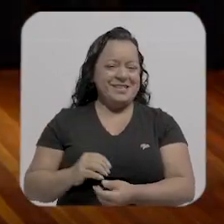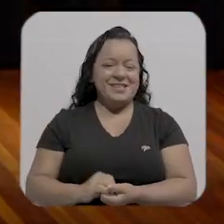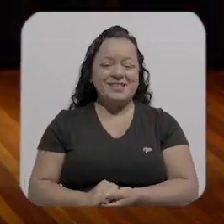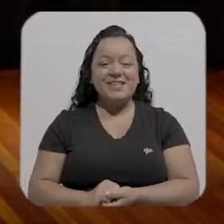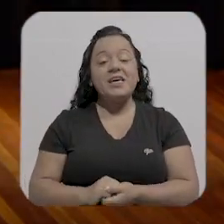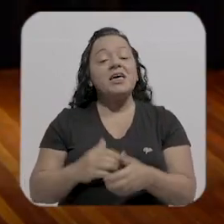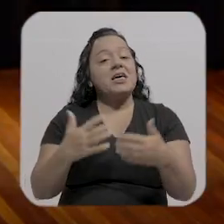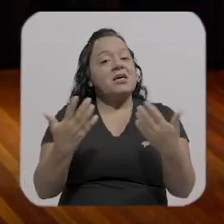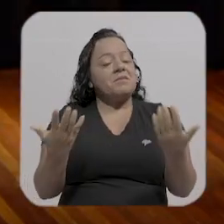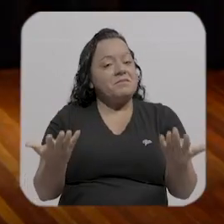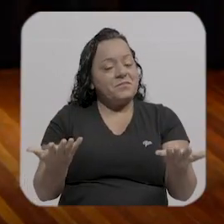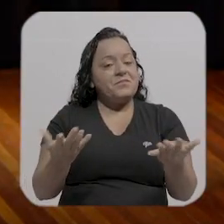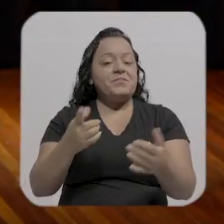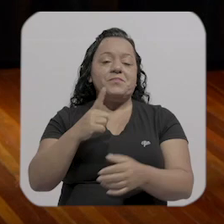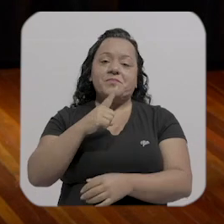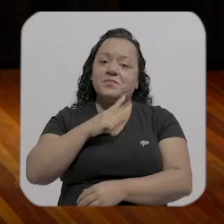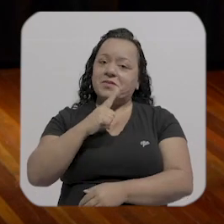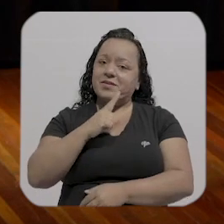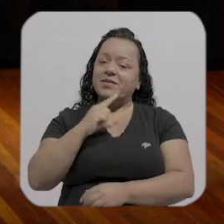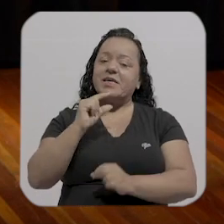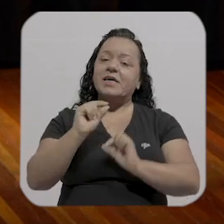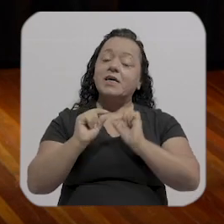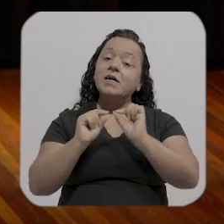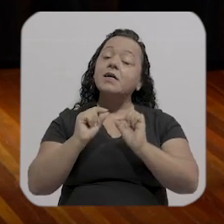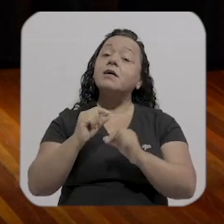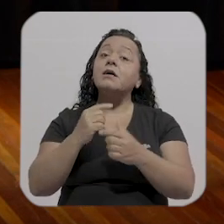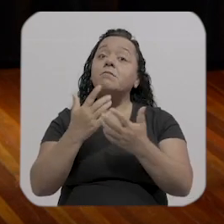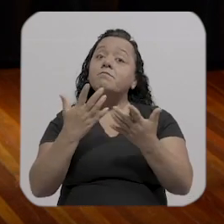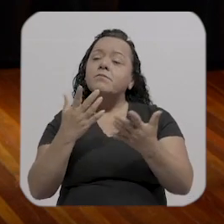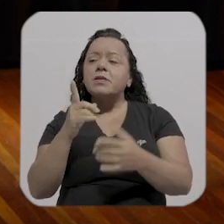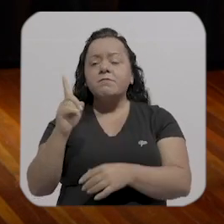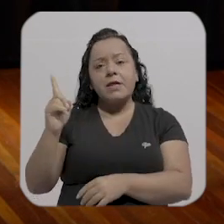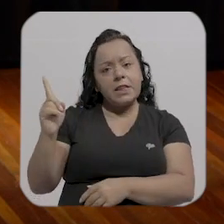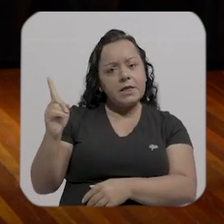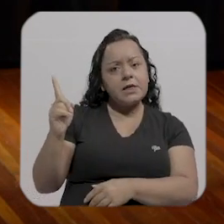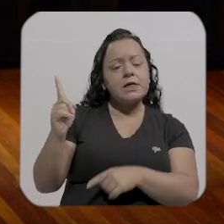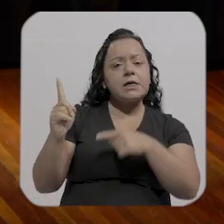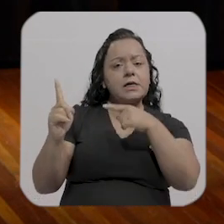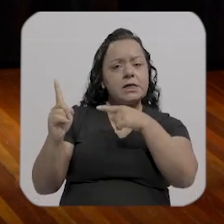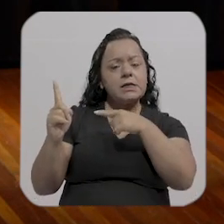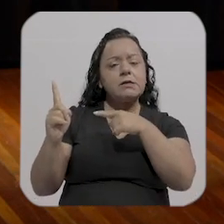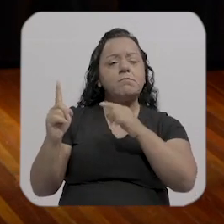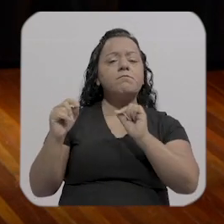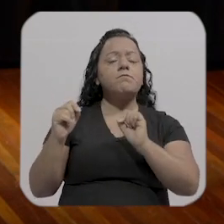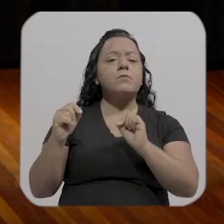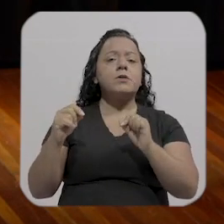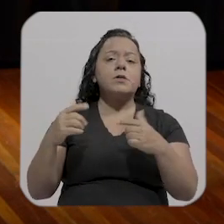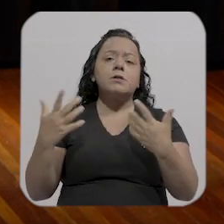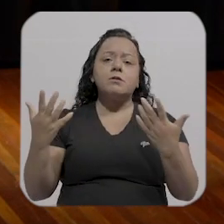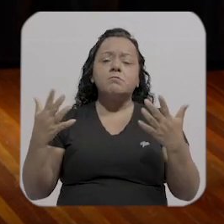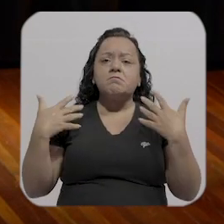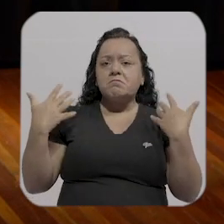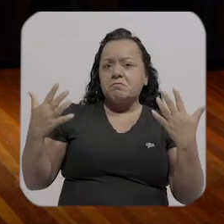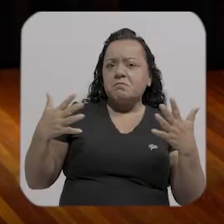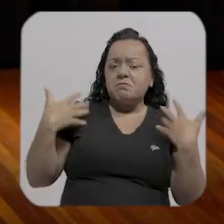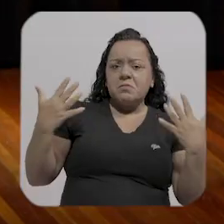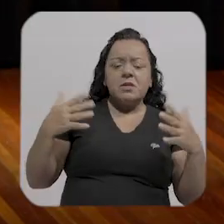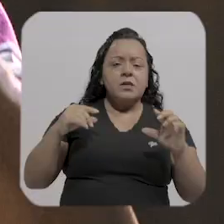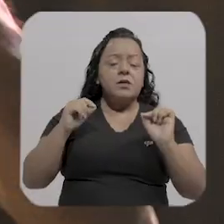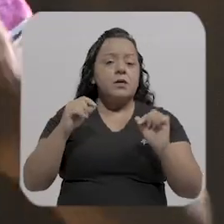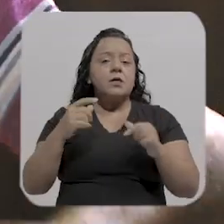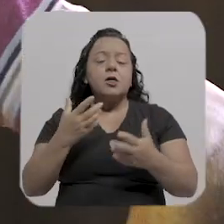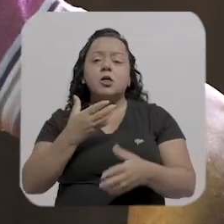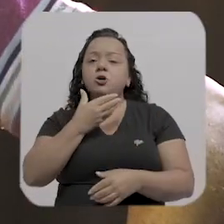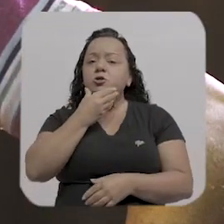acho que no calor um garoto ali eles tocando o Júnior o Cabo Senna o Bubu